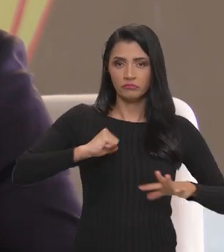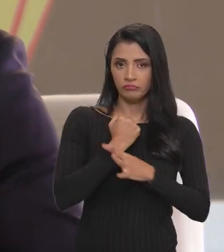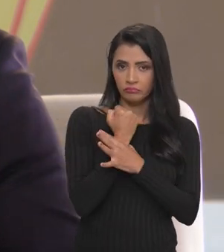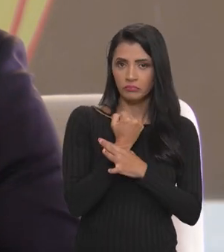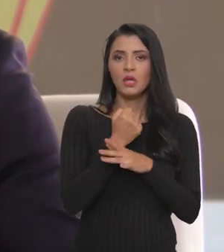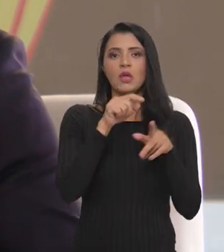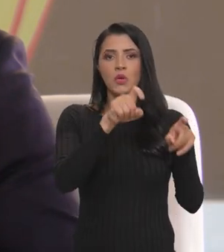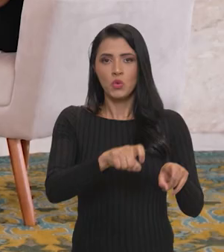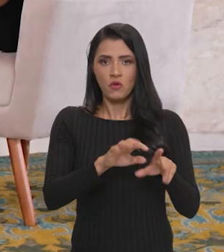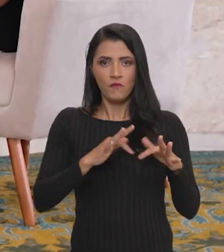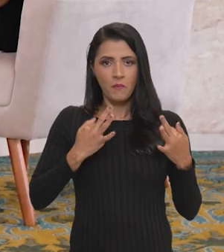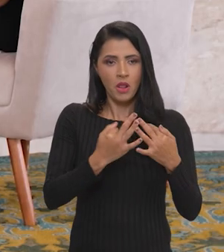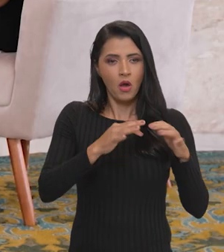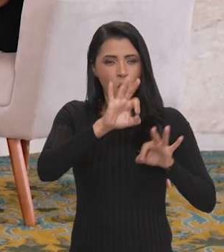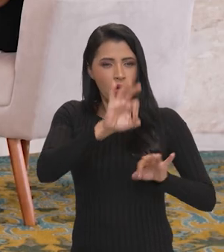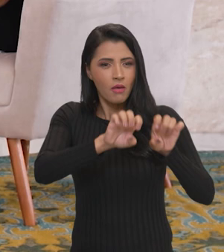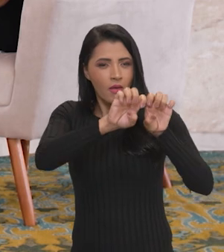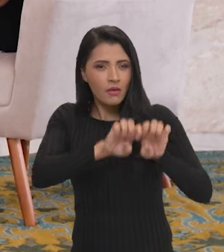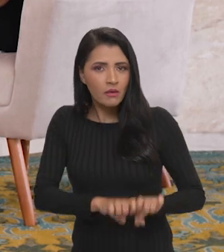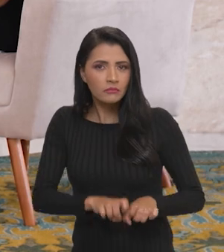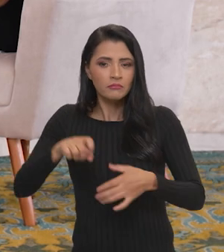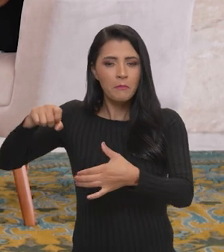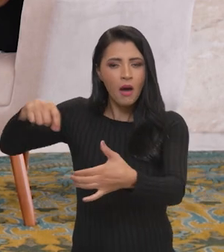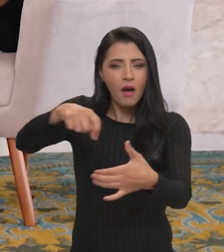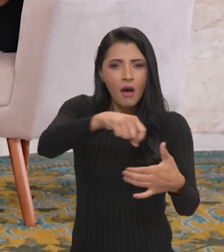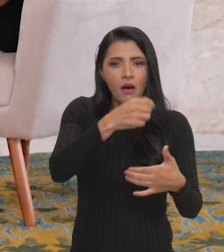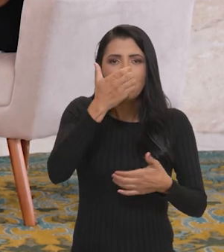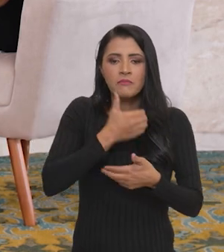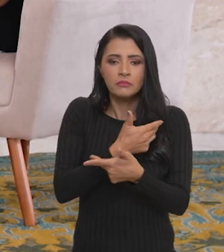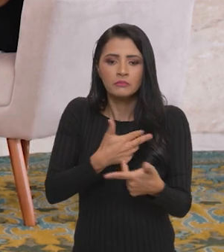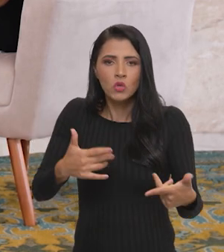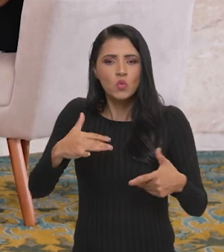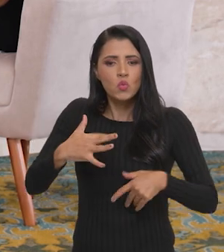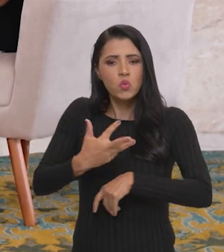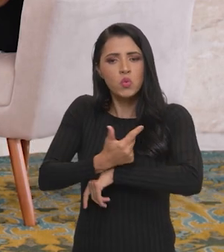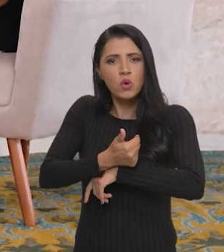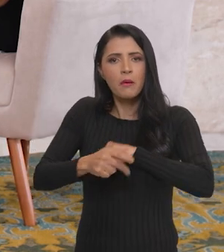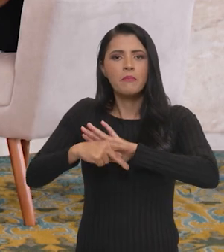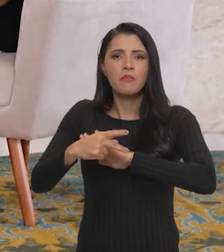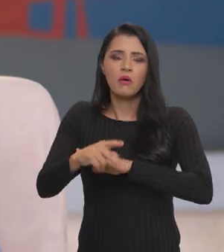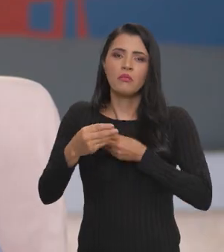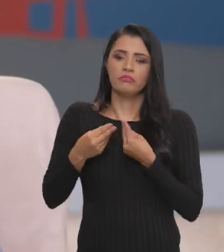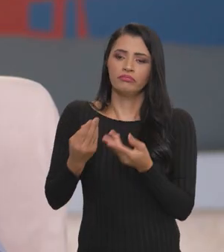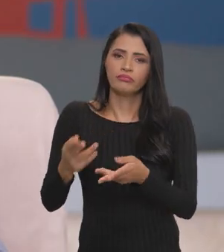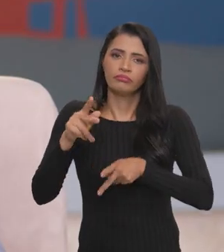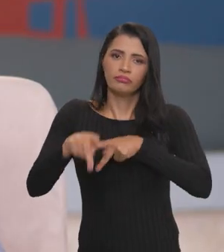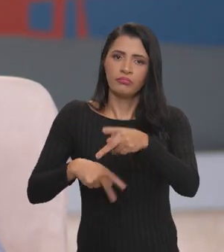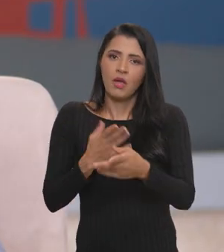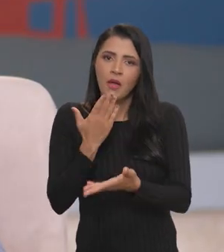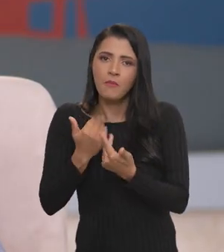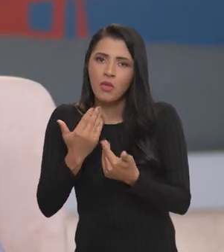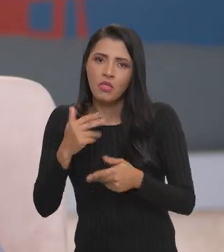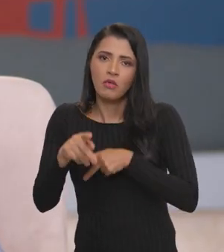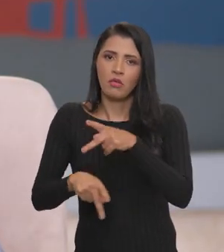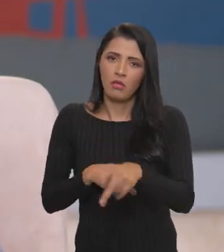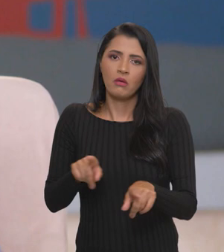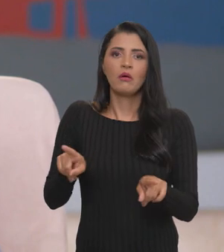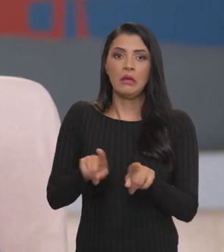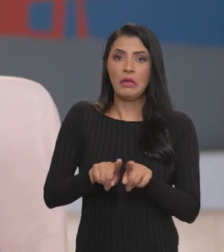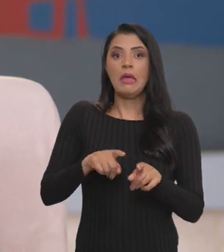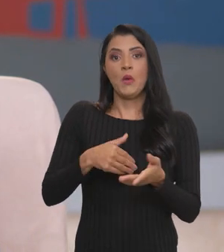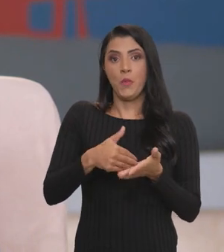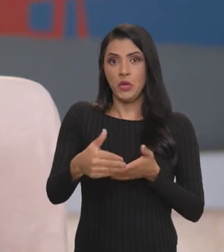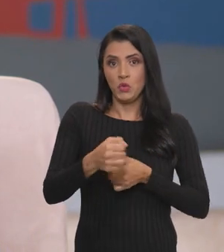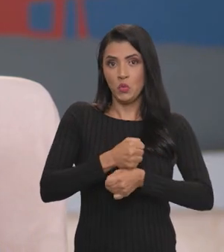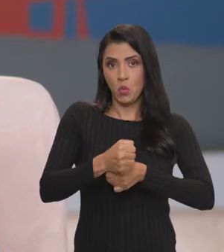Primeiro, garantir que a agricultura familiar estruturada produz os alimentos com qualidade para alimentar a nossa população